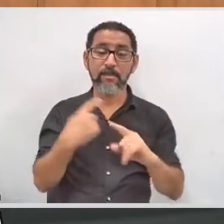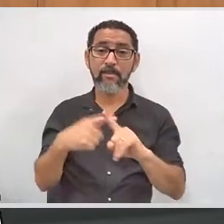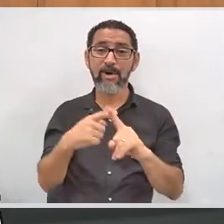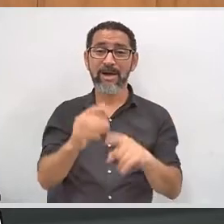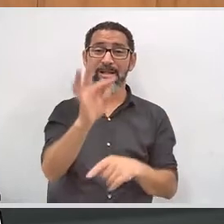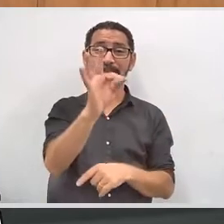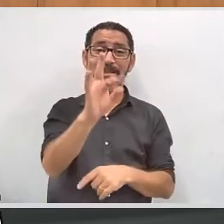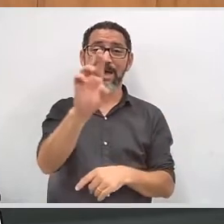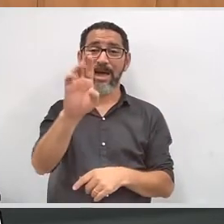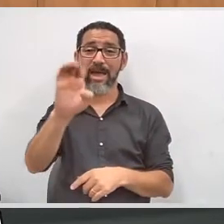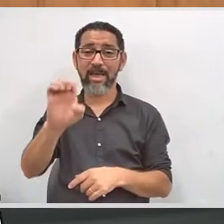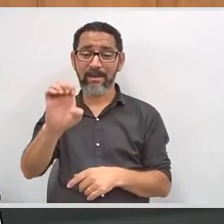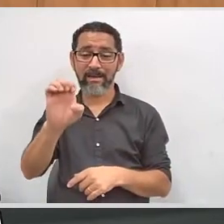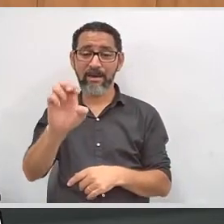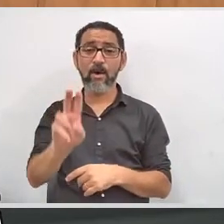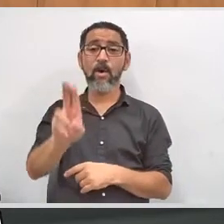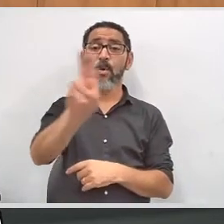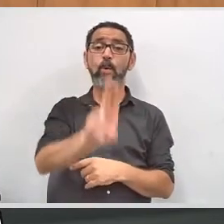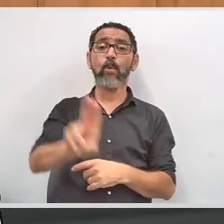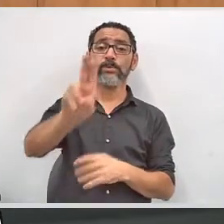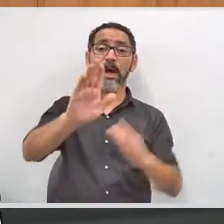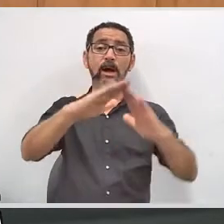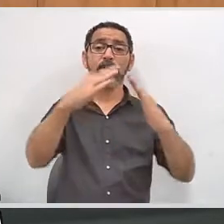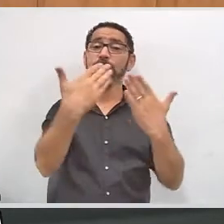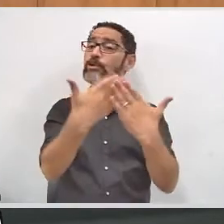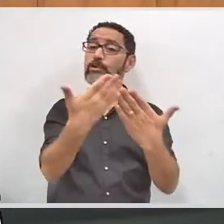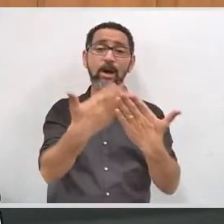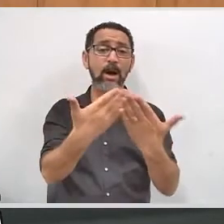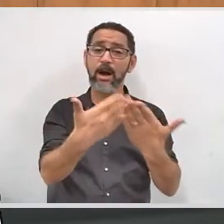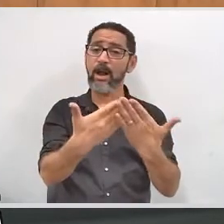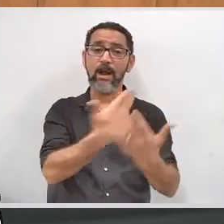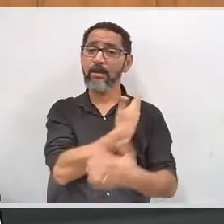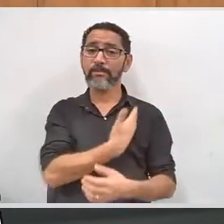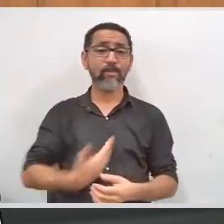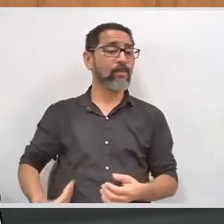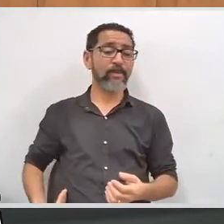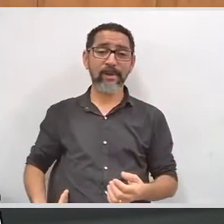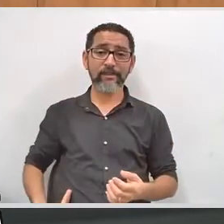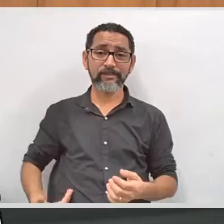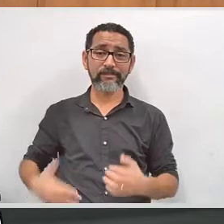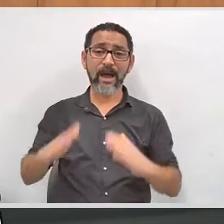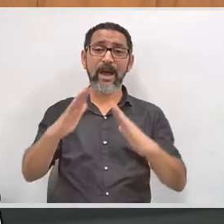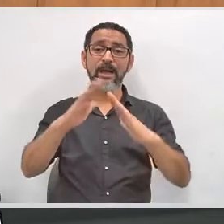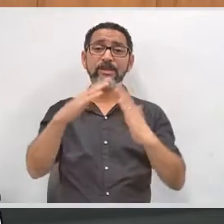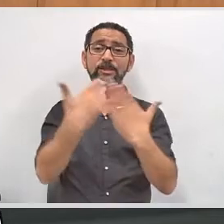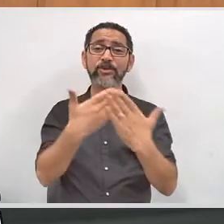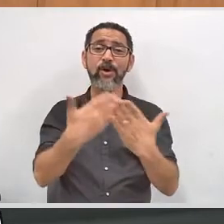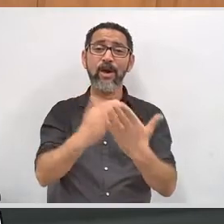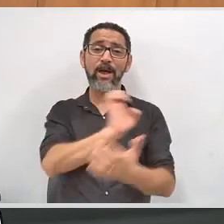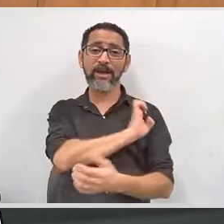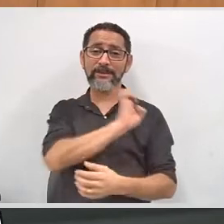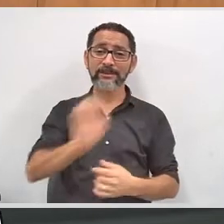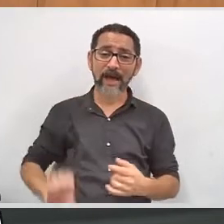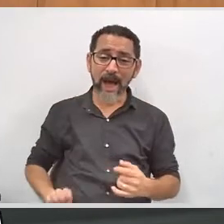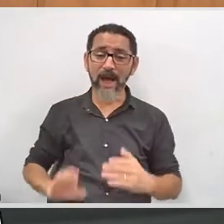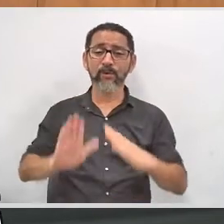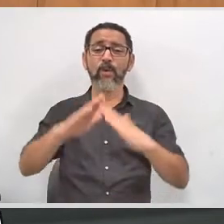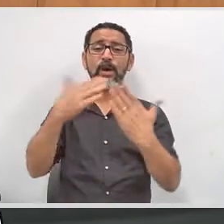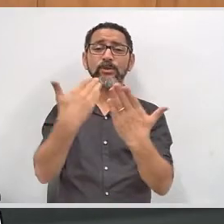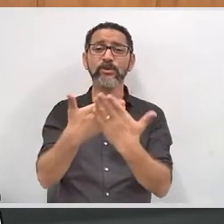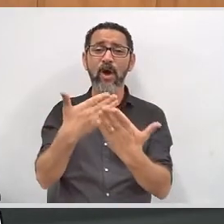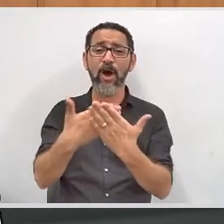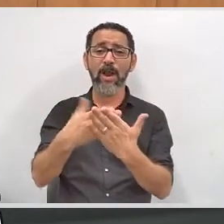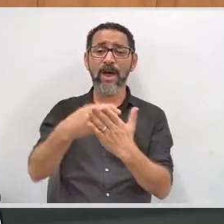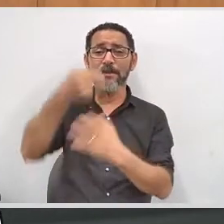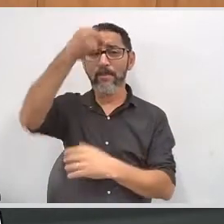municipais no processo de votação, como também estaduais. Então, contamos com o apoio do Estado e também dos municípios